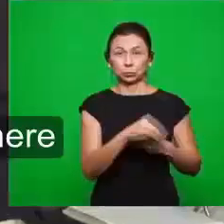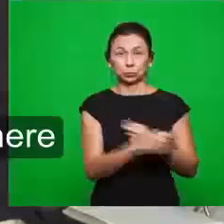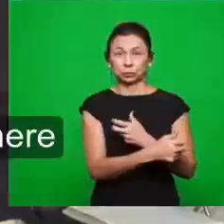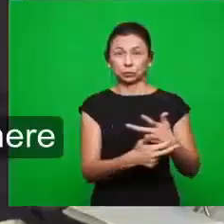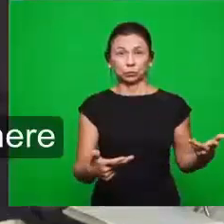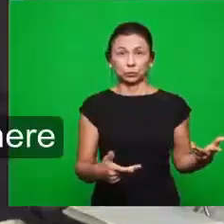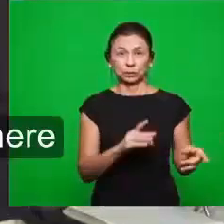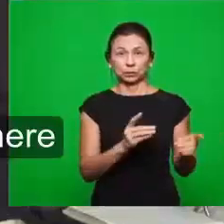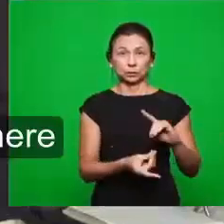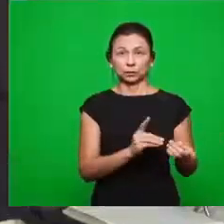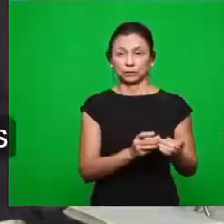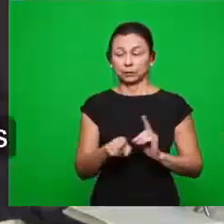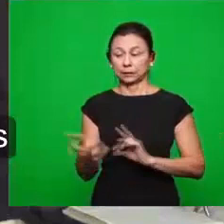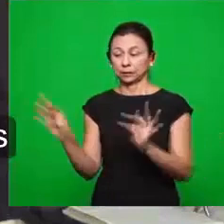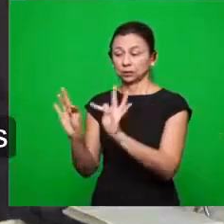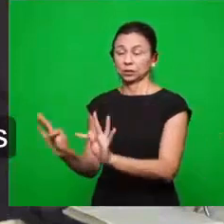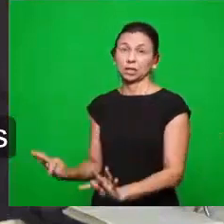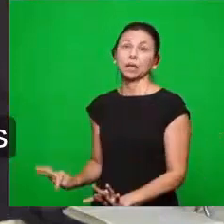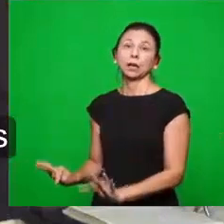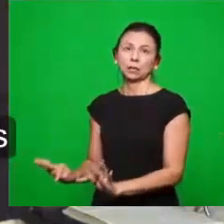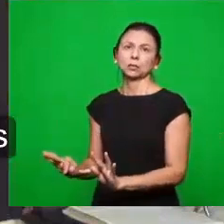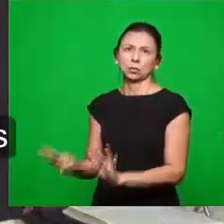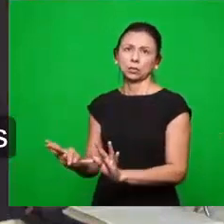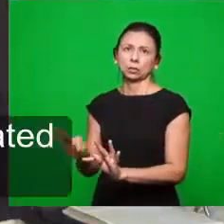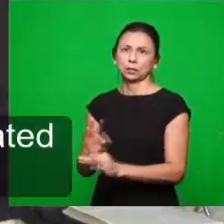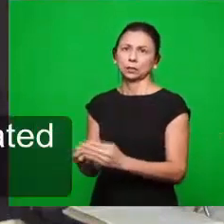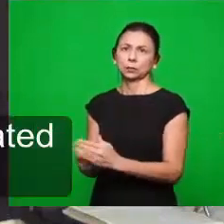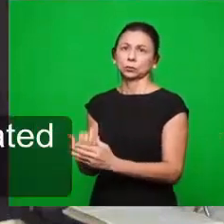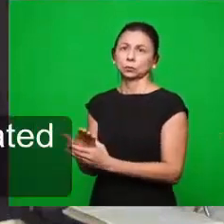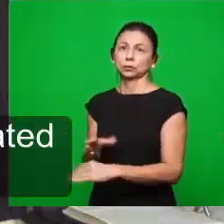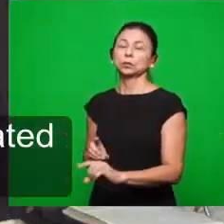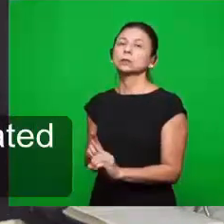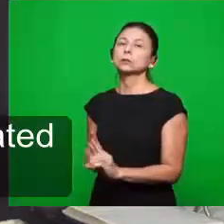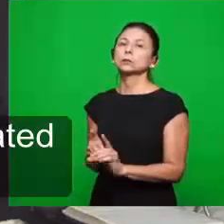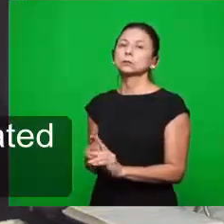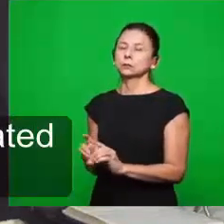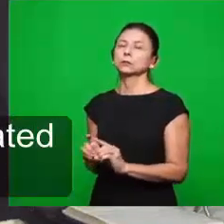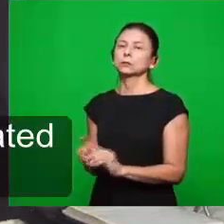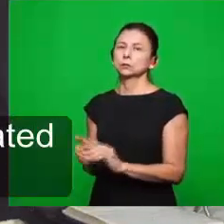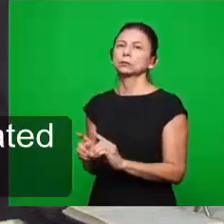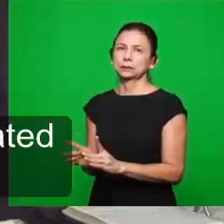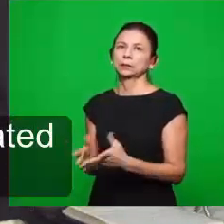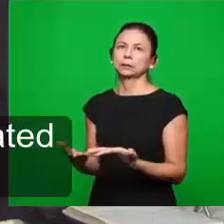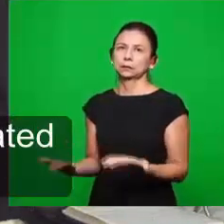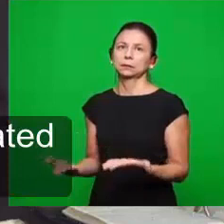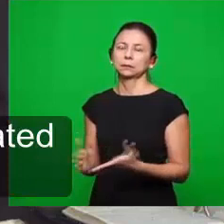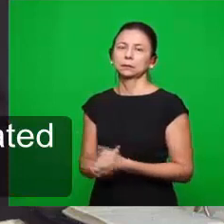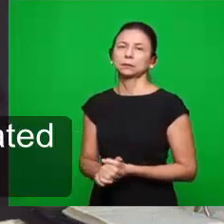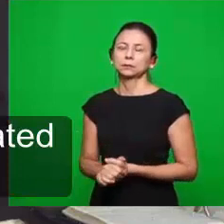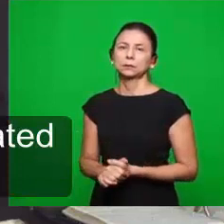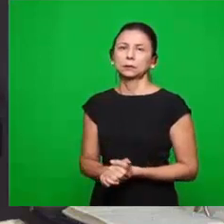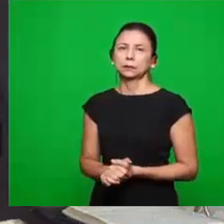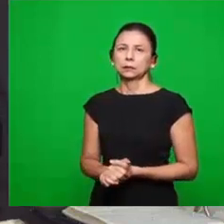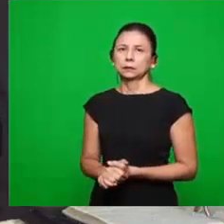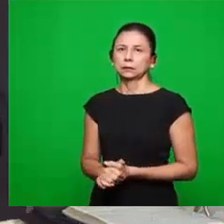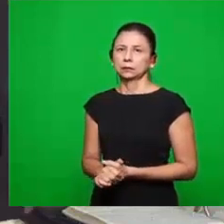em Tiatira, quando ocorreu ali o estabelecimento, implantação dessa doutrina na igreja, que foi